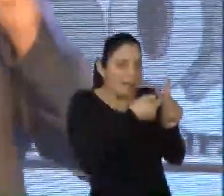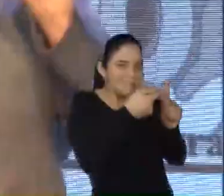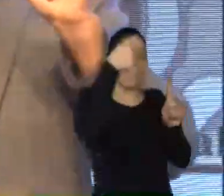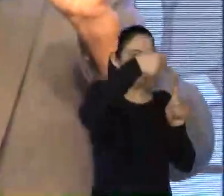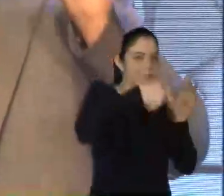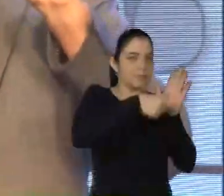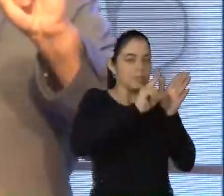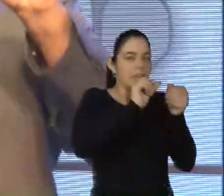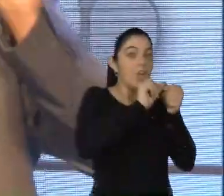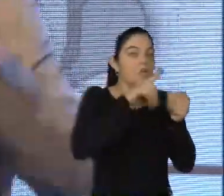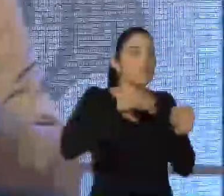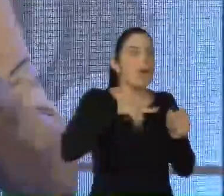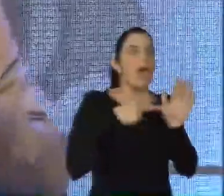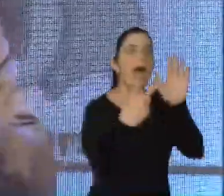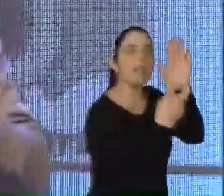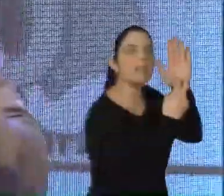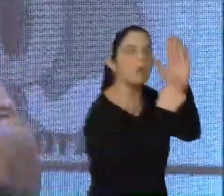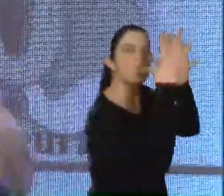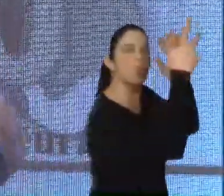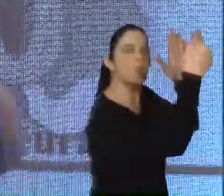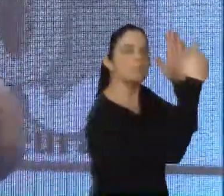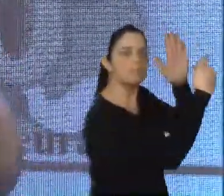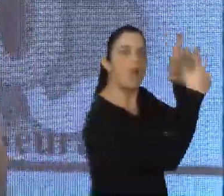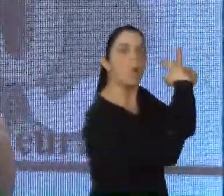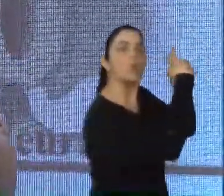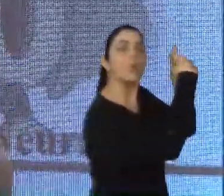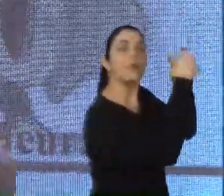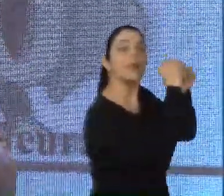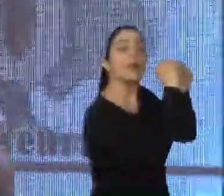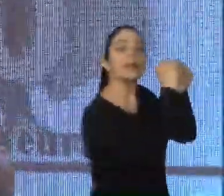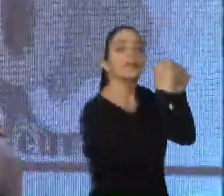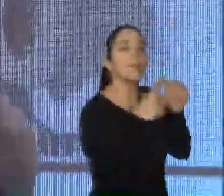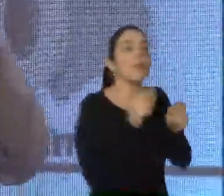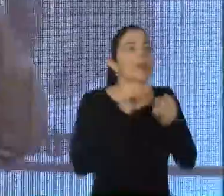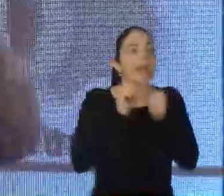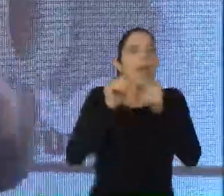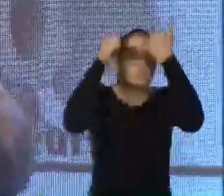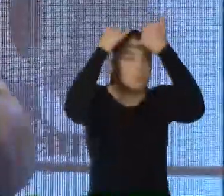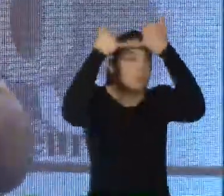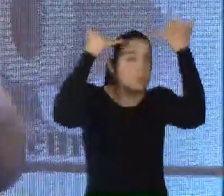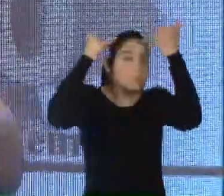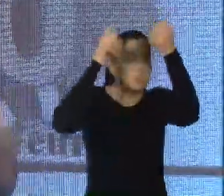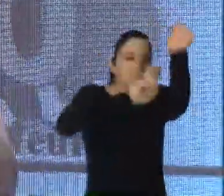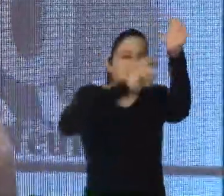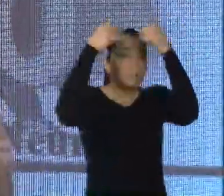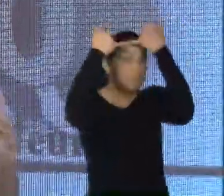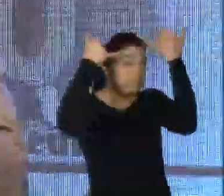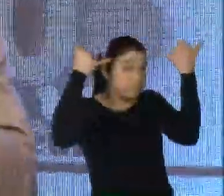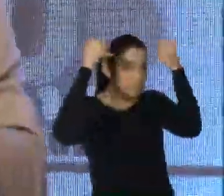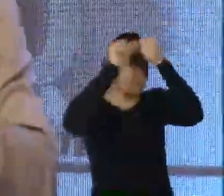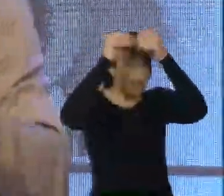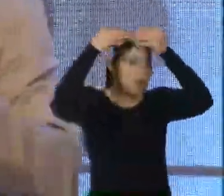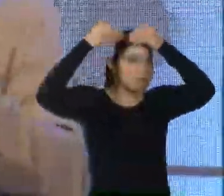eu faço aqui uma chamada para a atenção de todos, que o sistema nervoso central, que é onde acontece a neuroplasticidade,